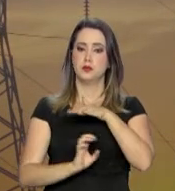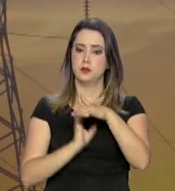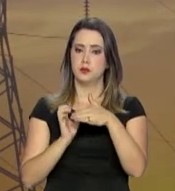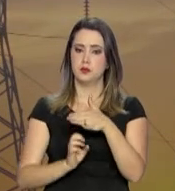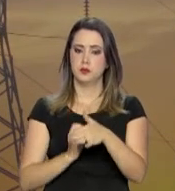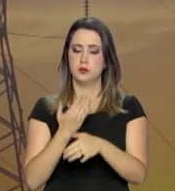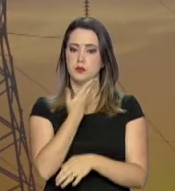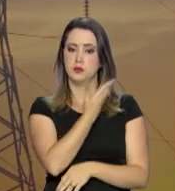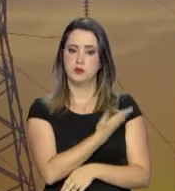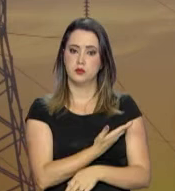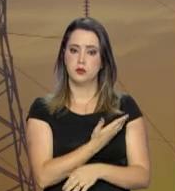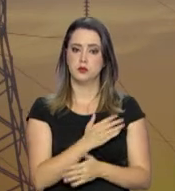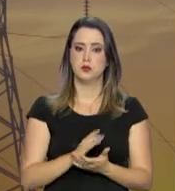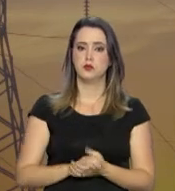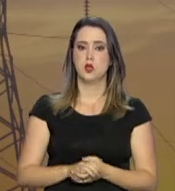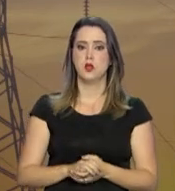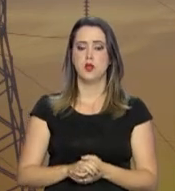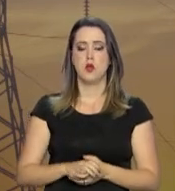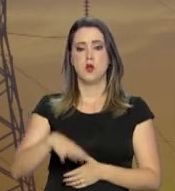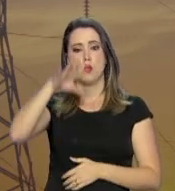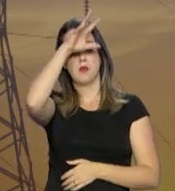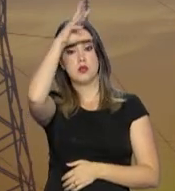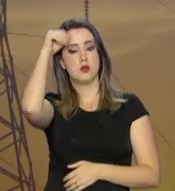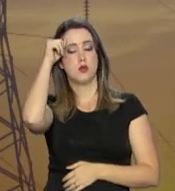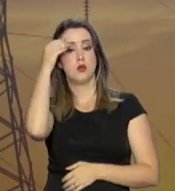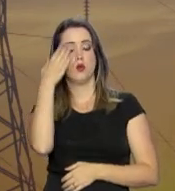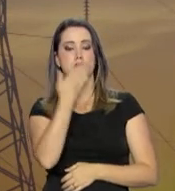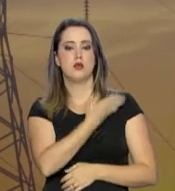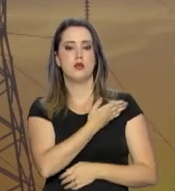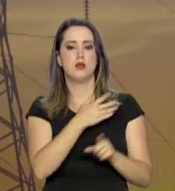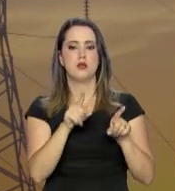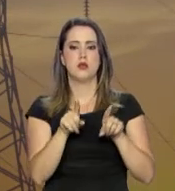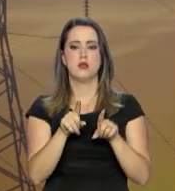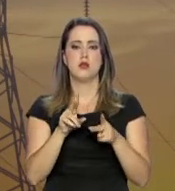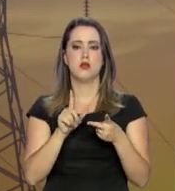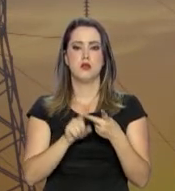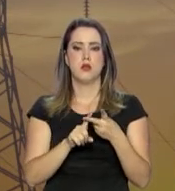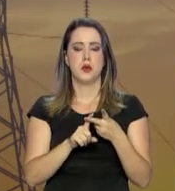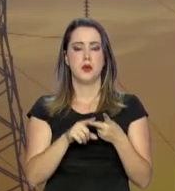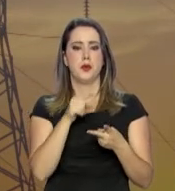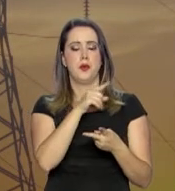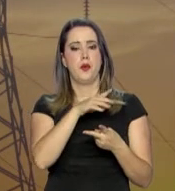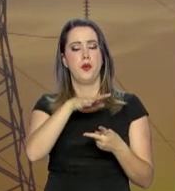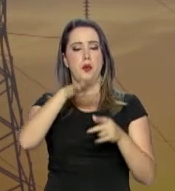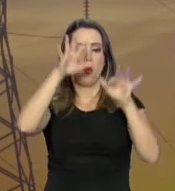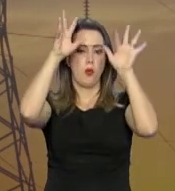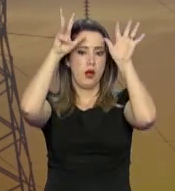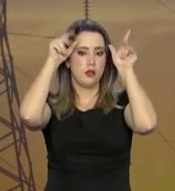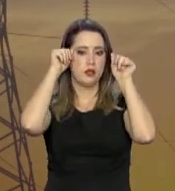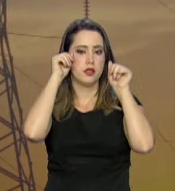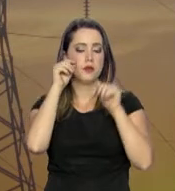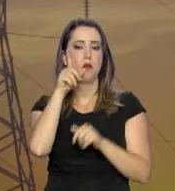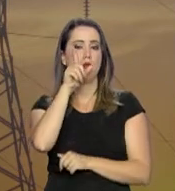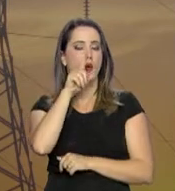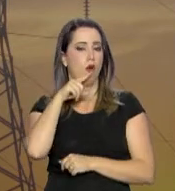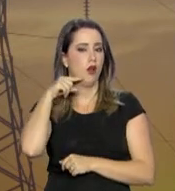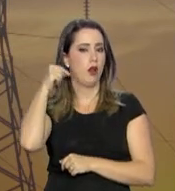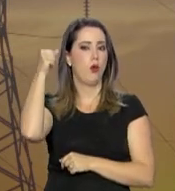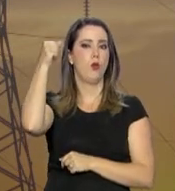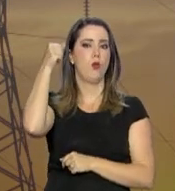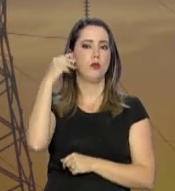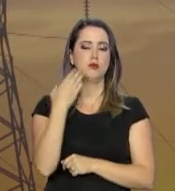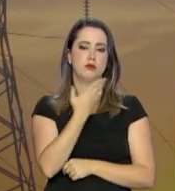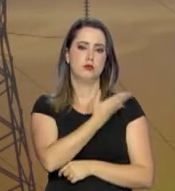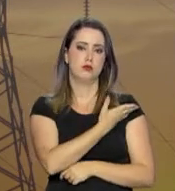Amazonas Distribuidora de Energia, Boa Vista Energia, Companhia de Eletricidade do Acre, Companhia